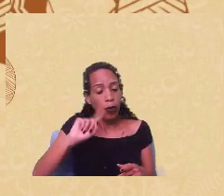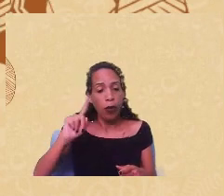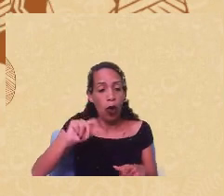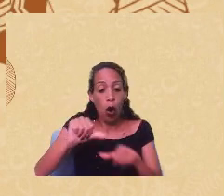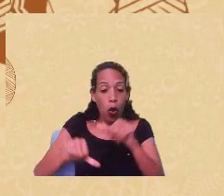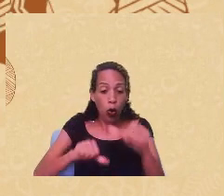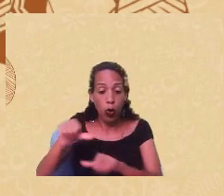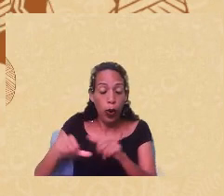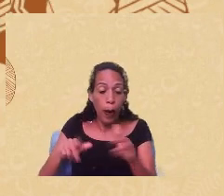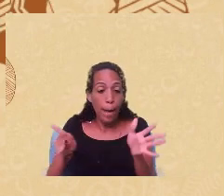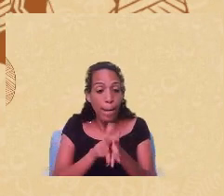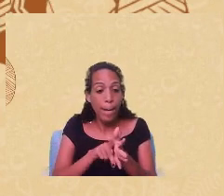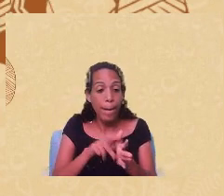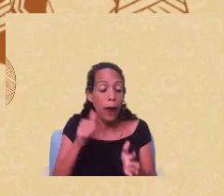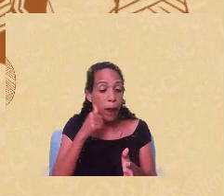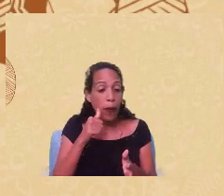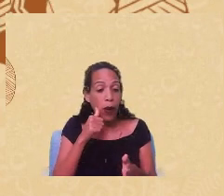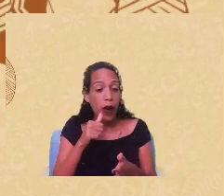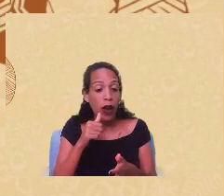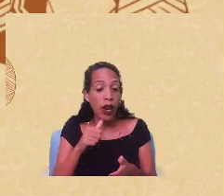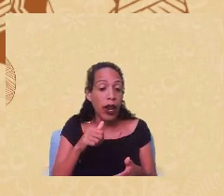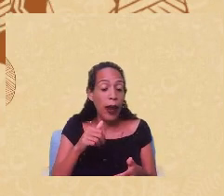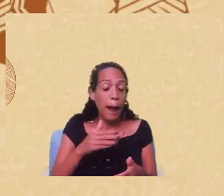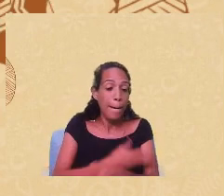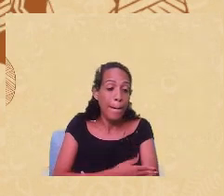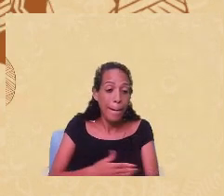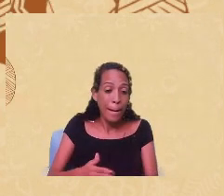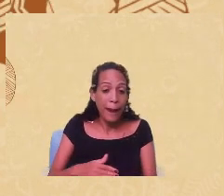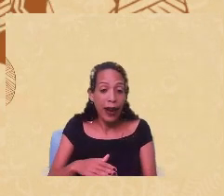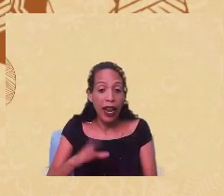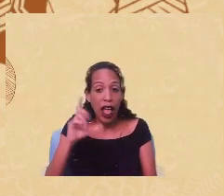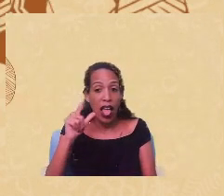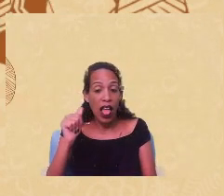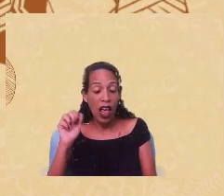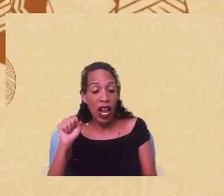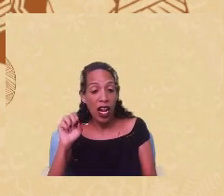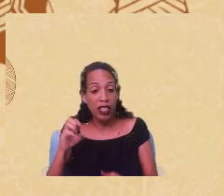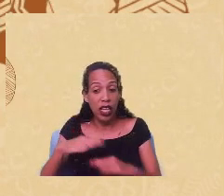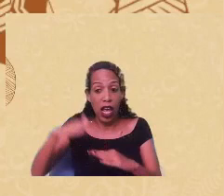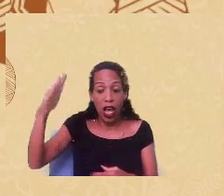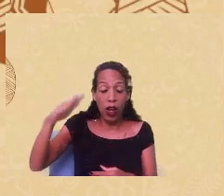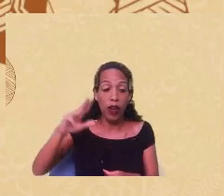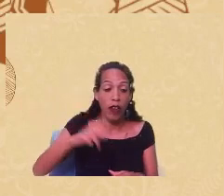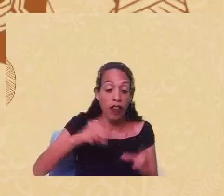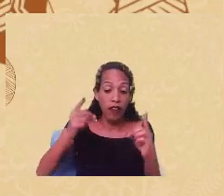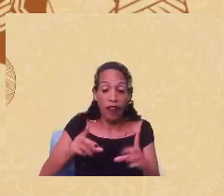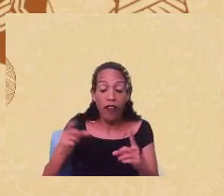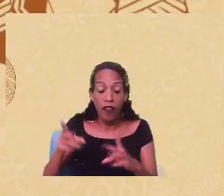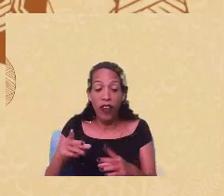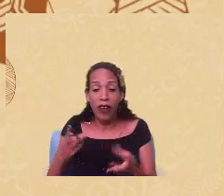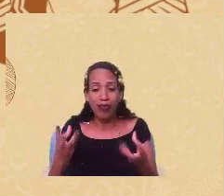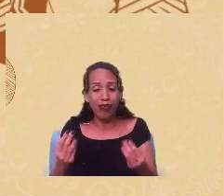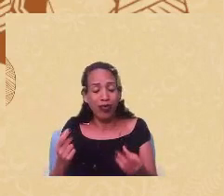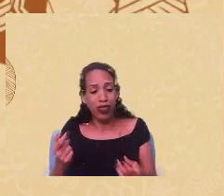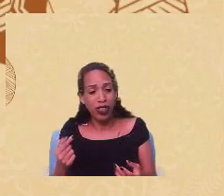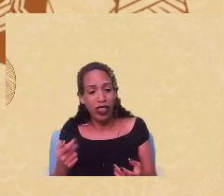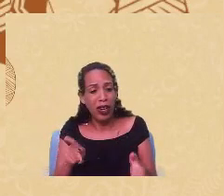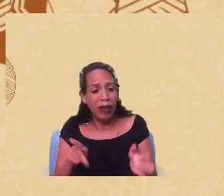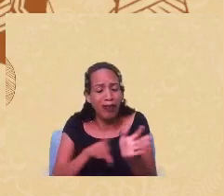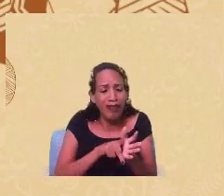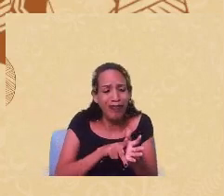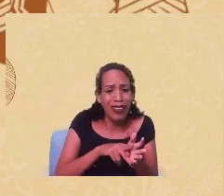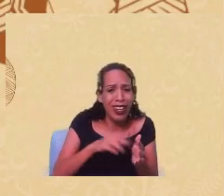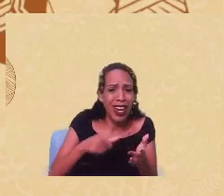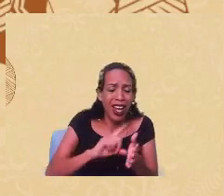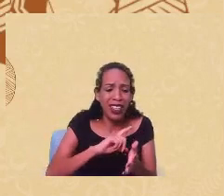apropriados por mulheres brancas de classe alta que vão vender a sua força de trabalho por milhares de reais e privatizar um serviço que antes